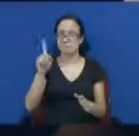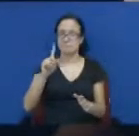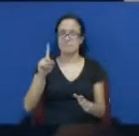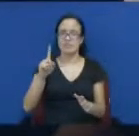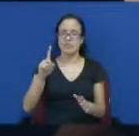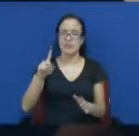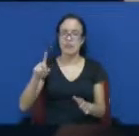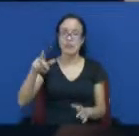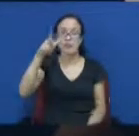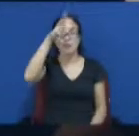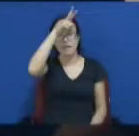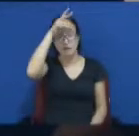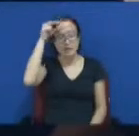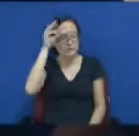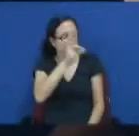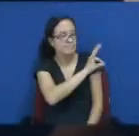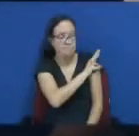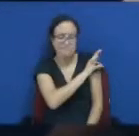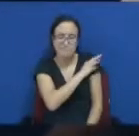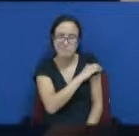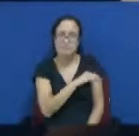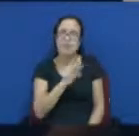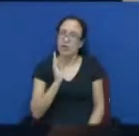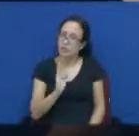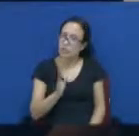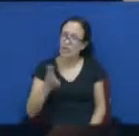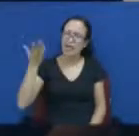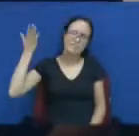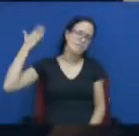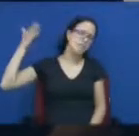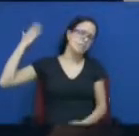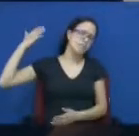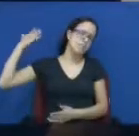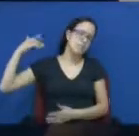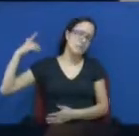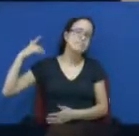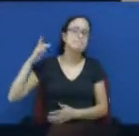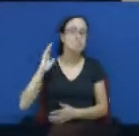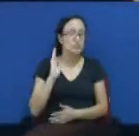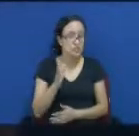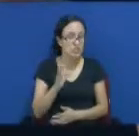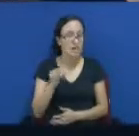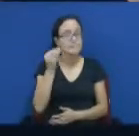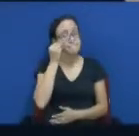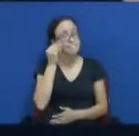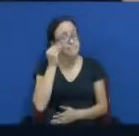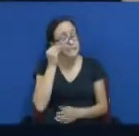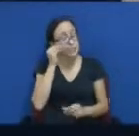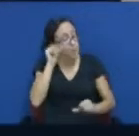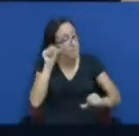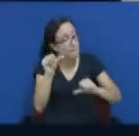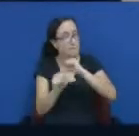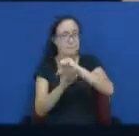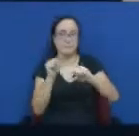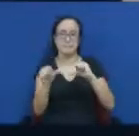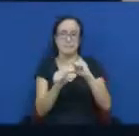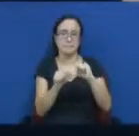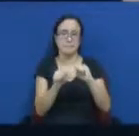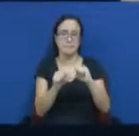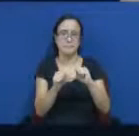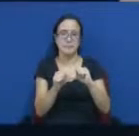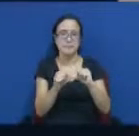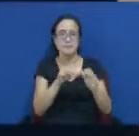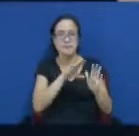licença-prêmio. Tem governo que ele só não tornou público, mas acaba tendo um